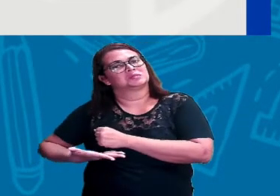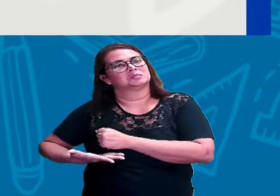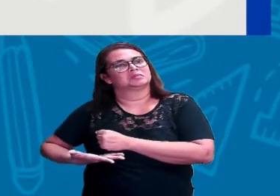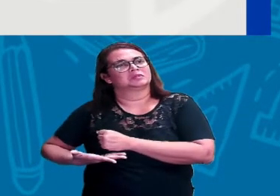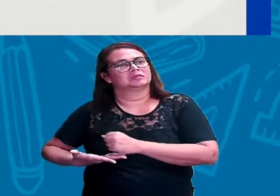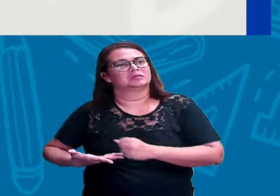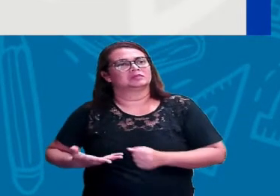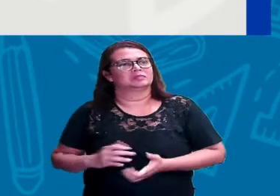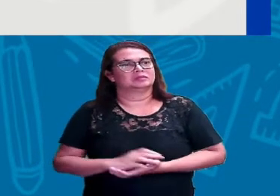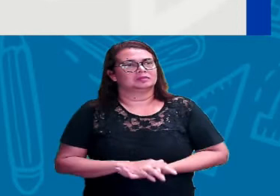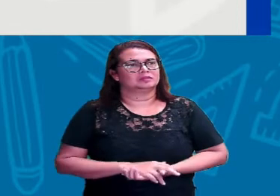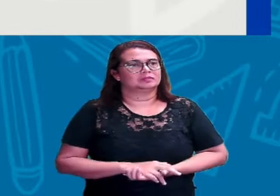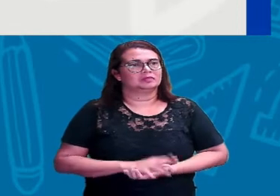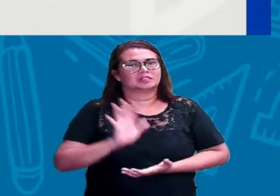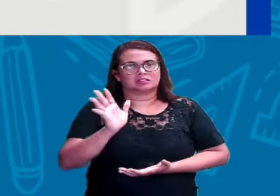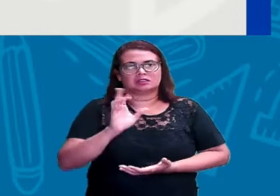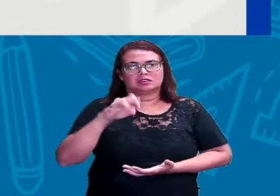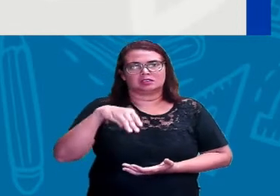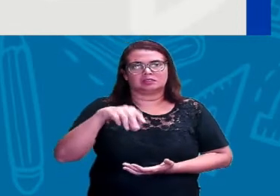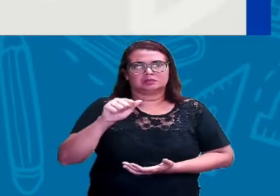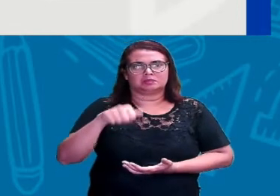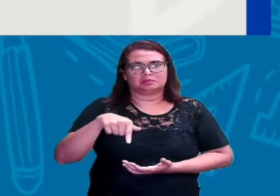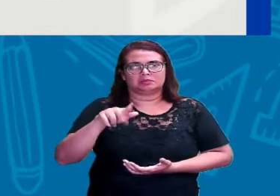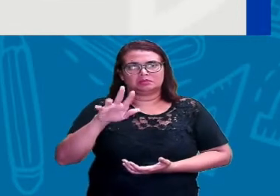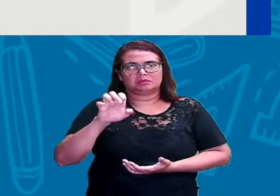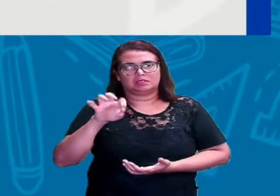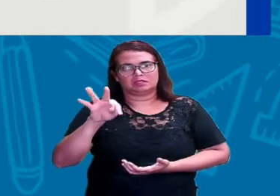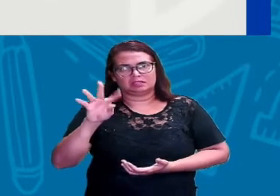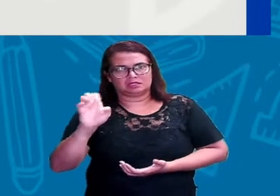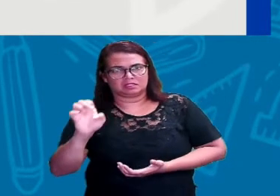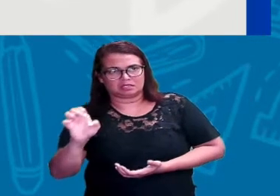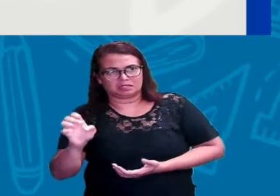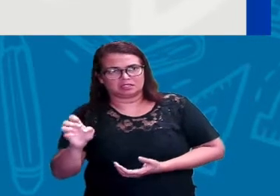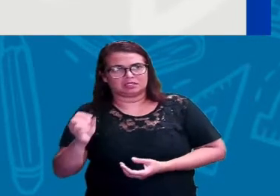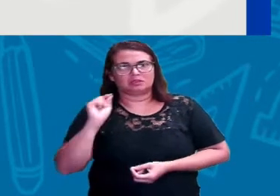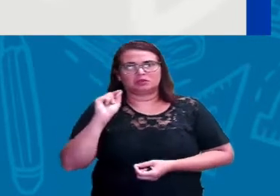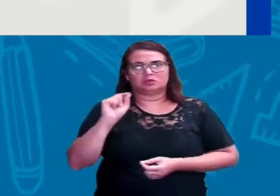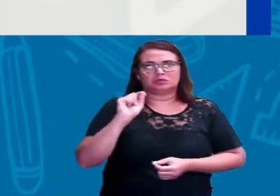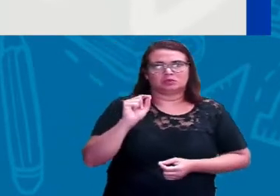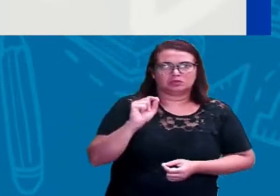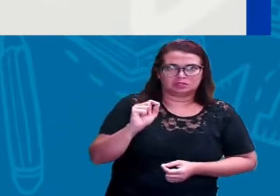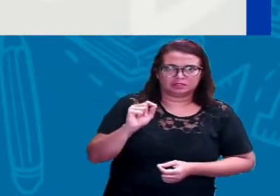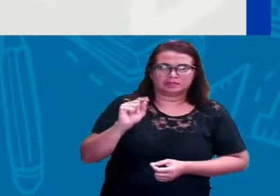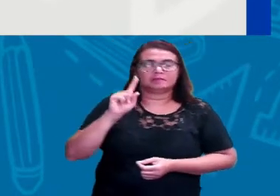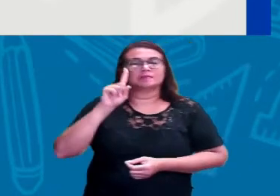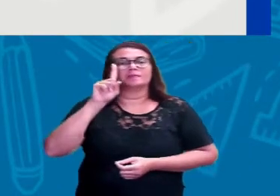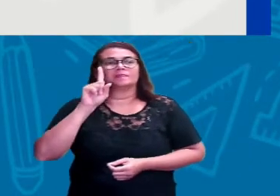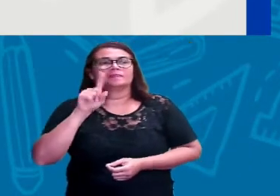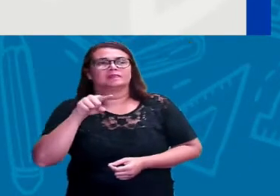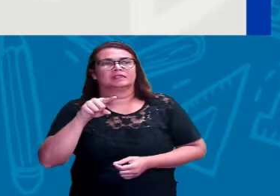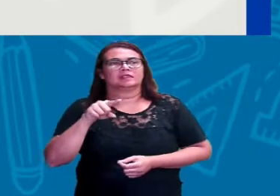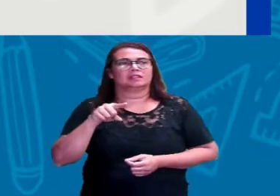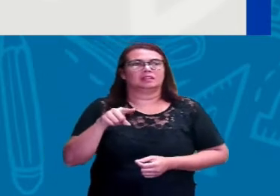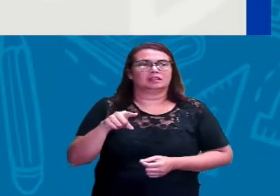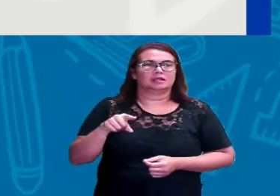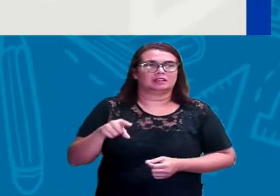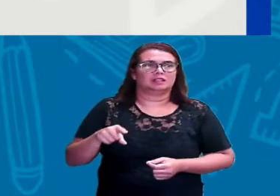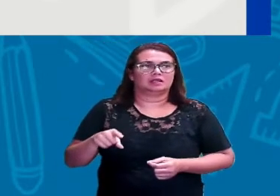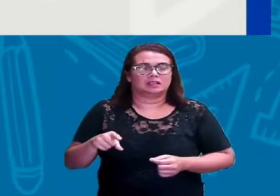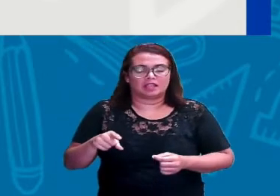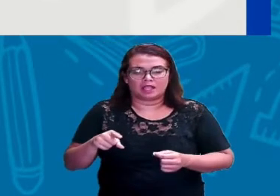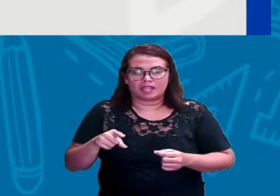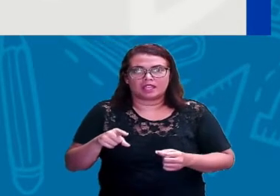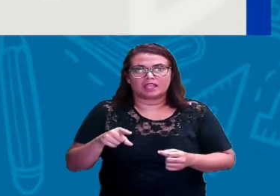que é que tem a questão da maquete? A maquete, ela já vai para uma referência de fazer a